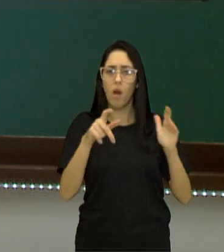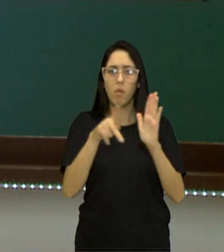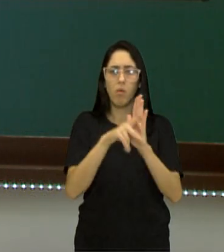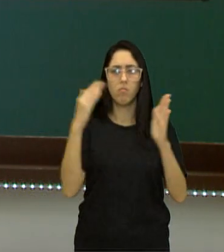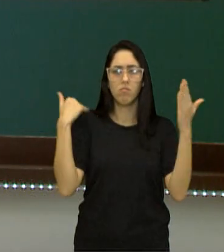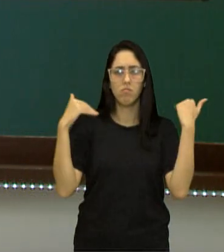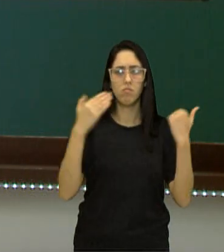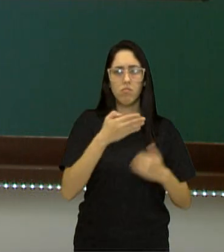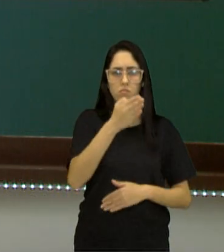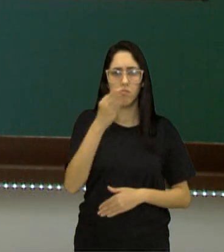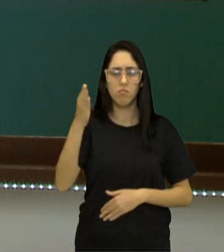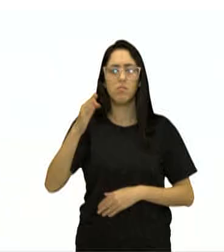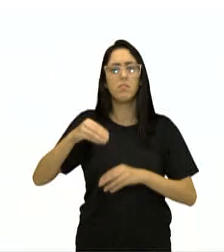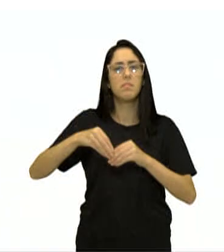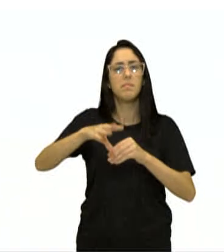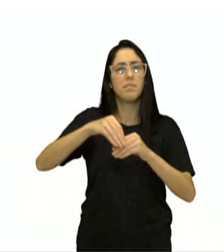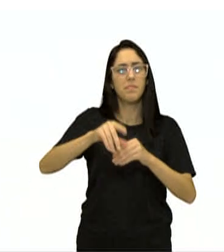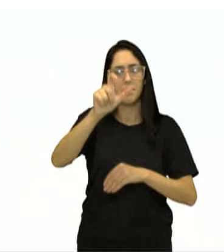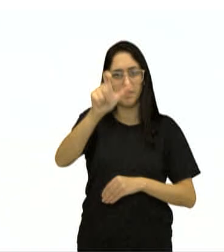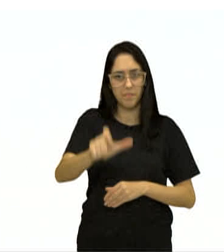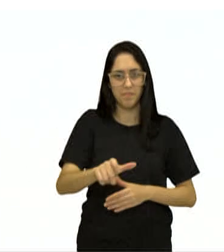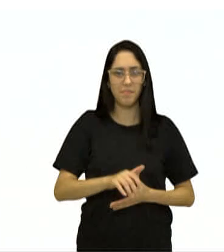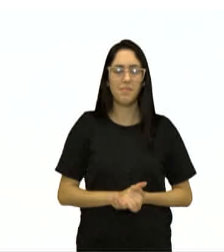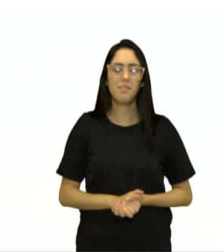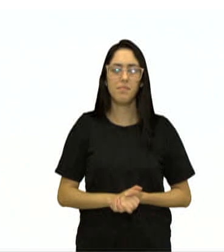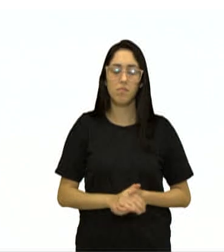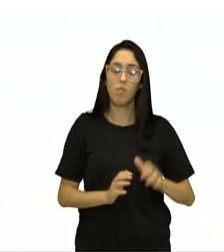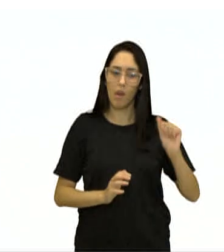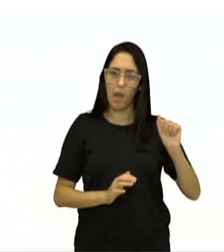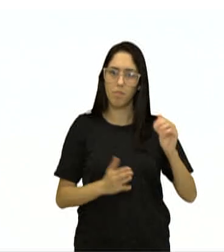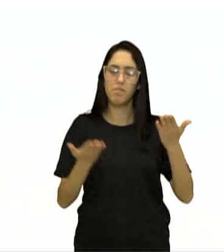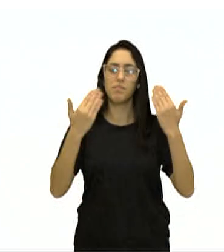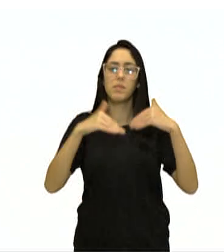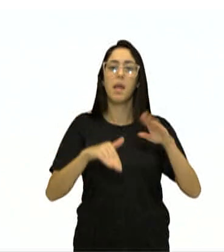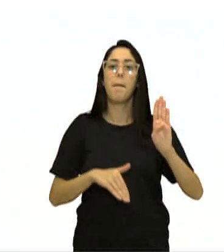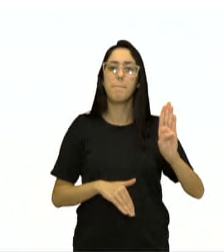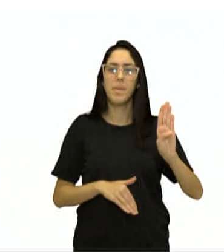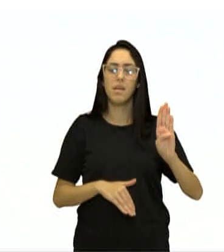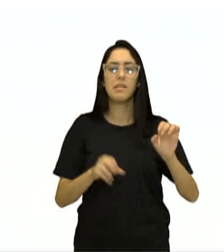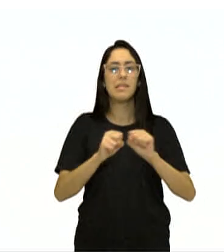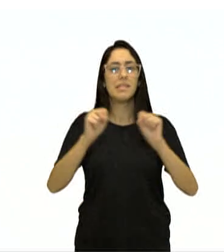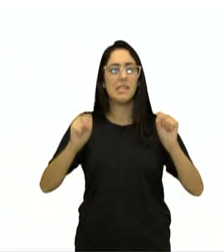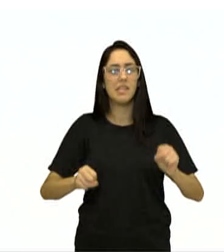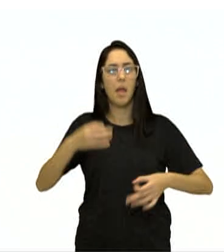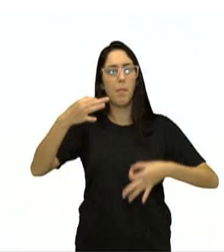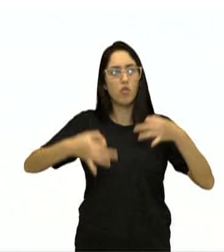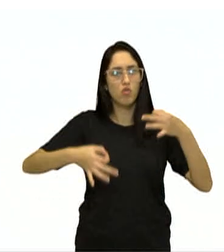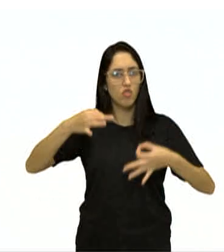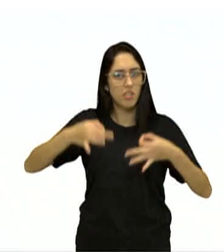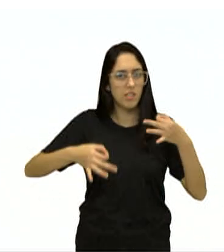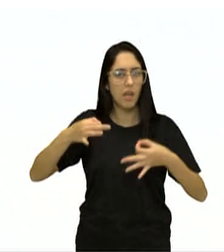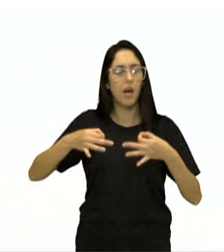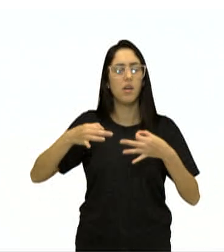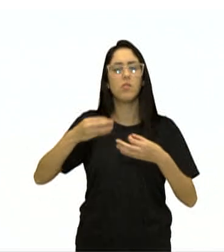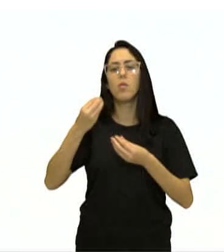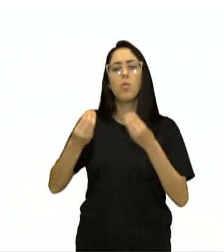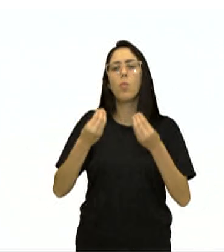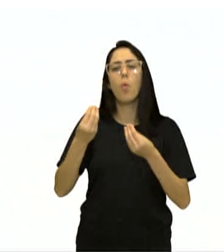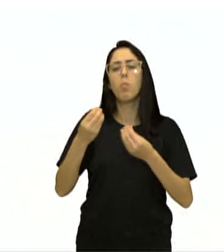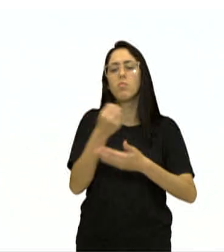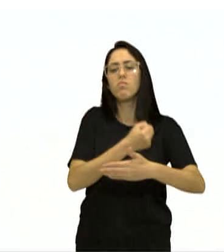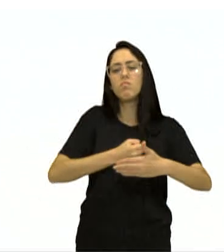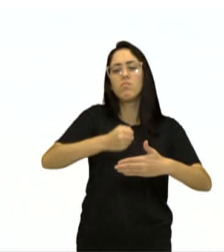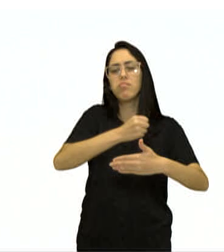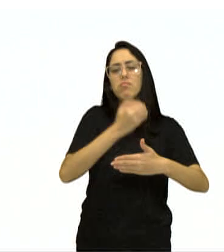recomendações ao leitor. B, sistema judiciário, recomendações gastronômicas,